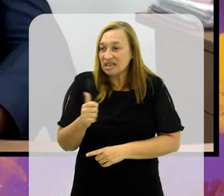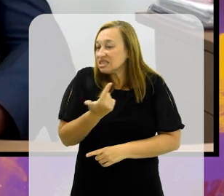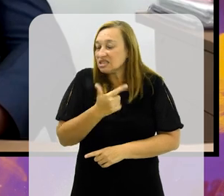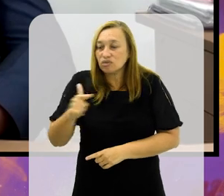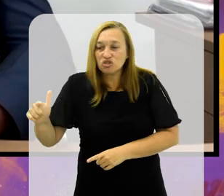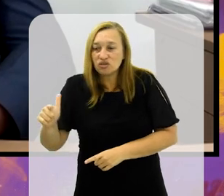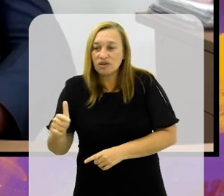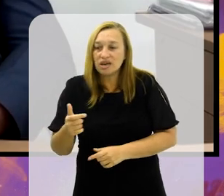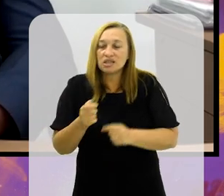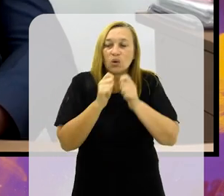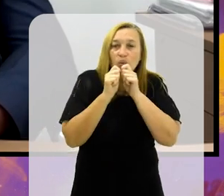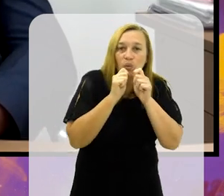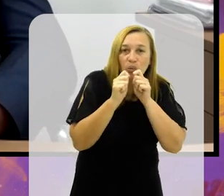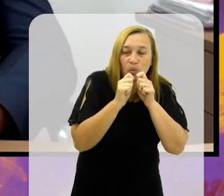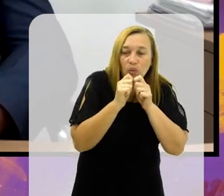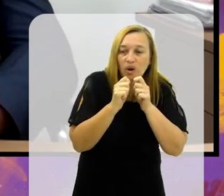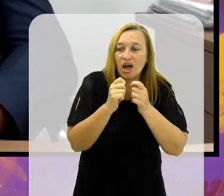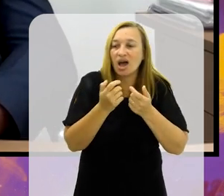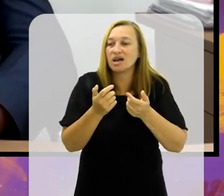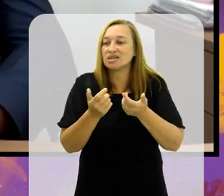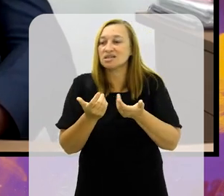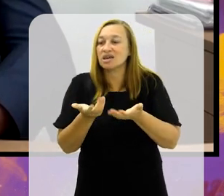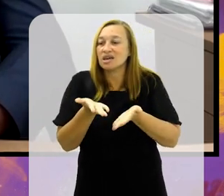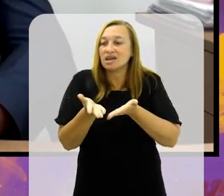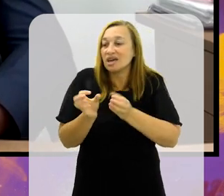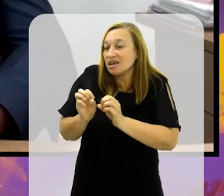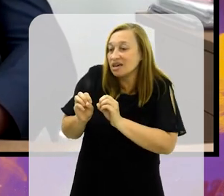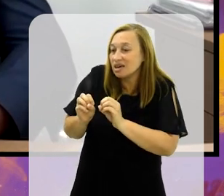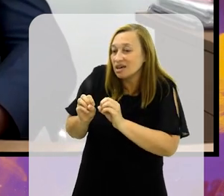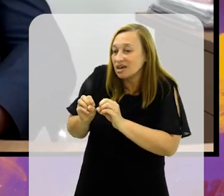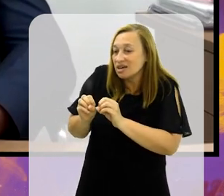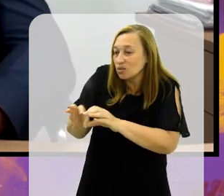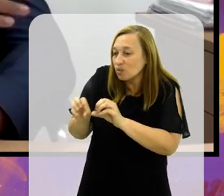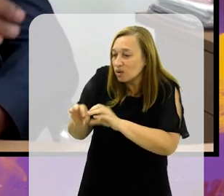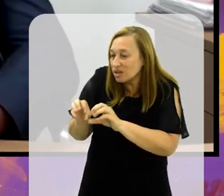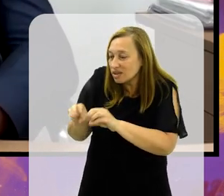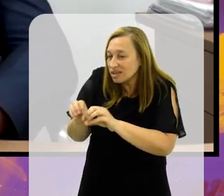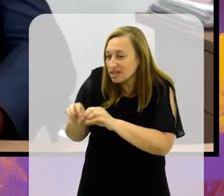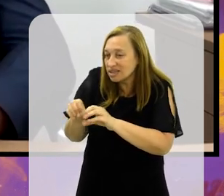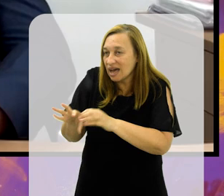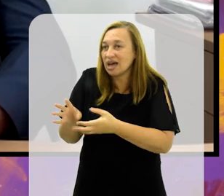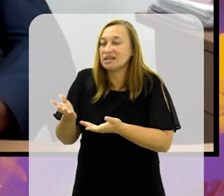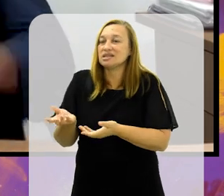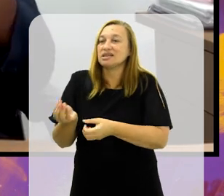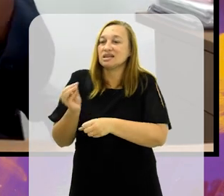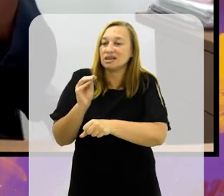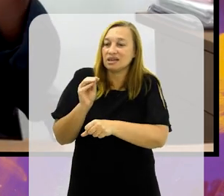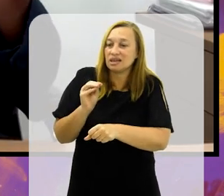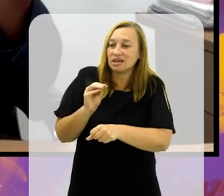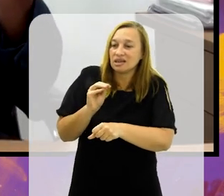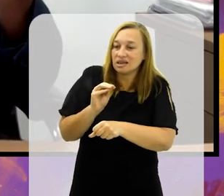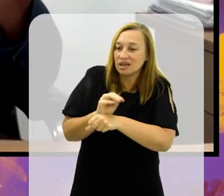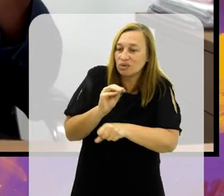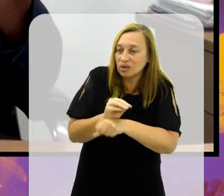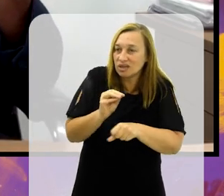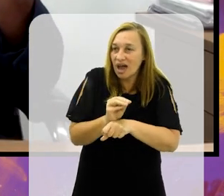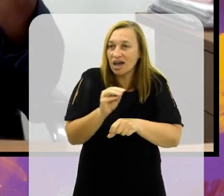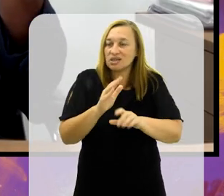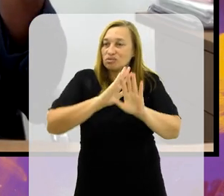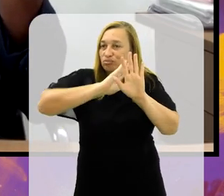fotografasse, quem narrasse, quem cuidasse desses jogadores nos bastidores. Então a gente quer pegar